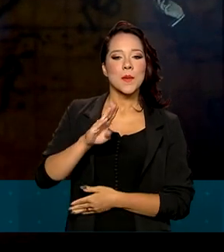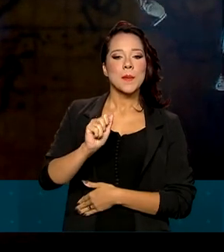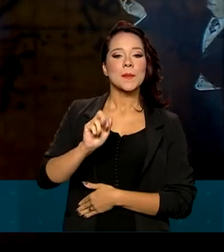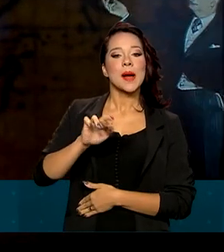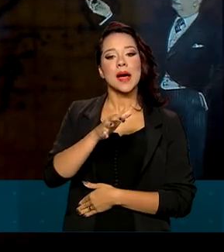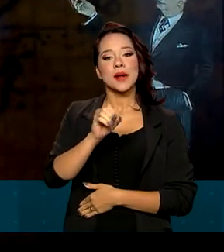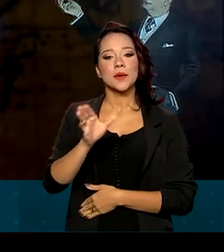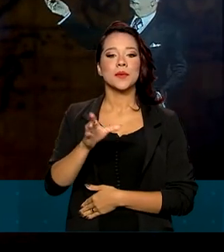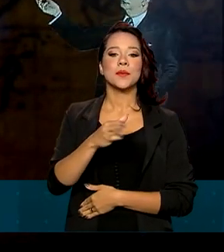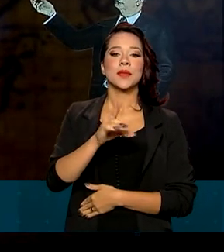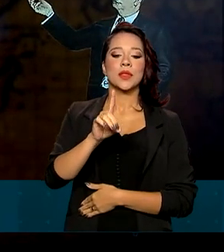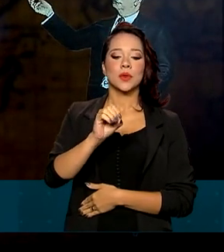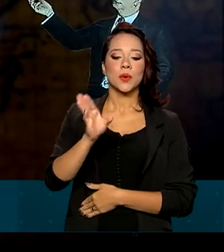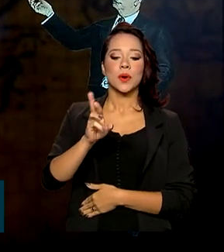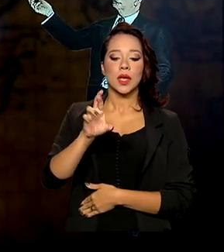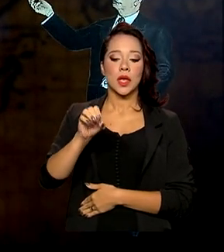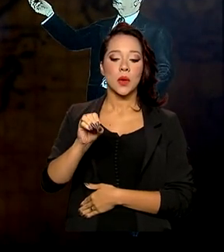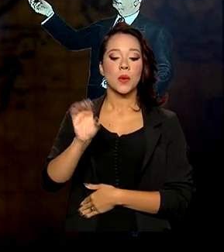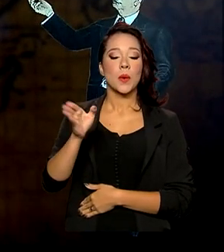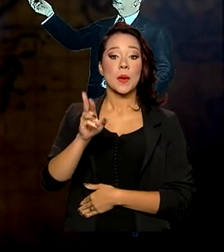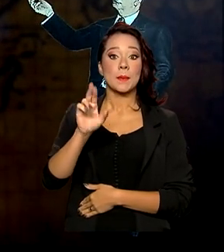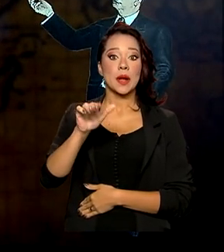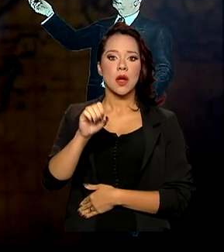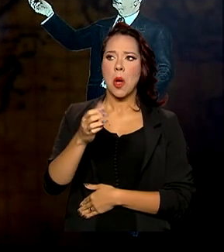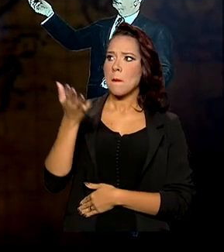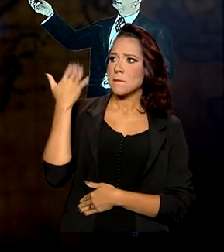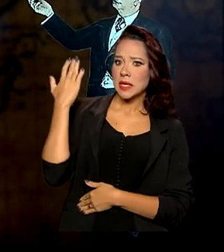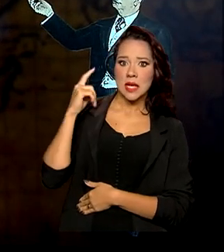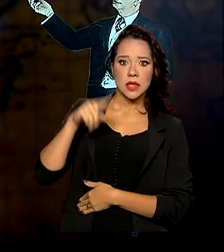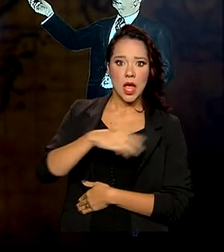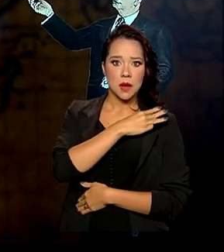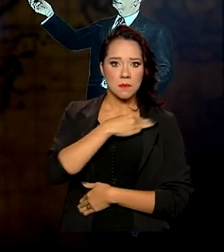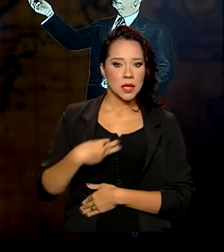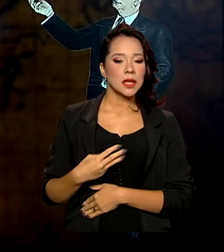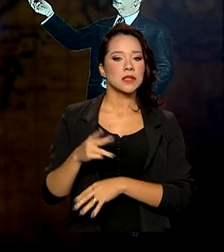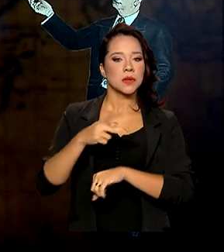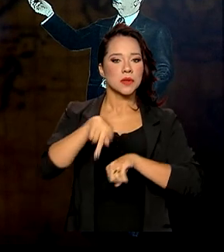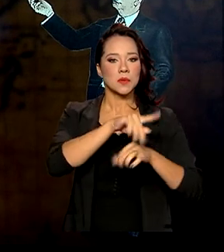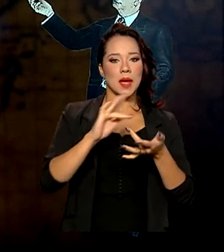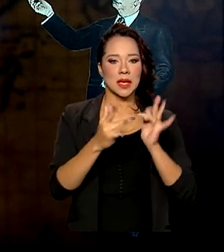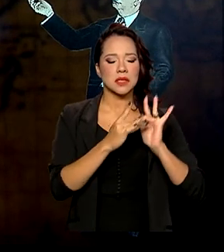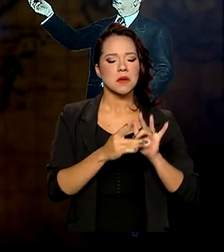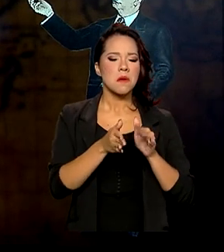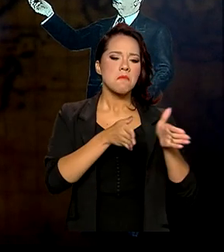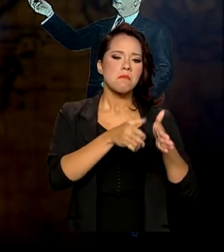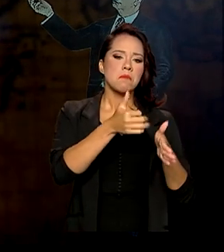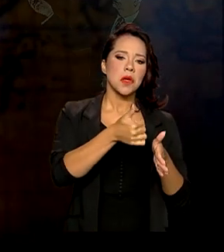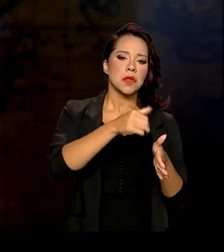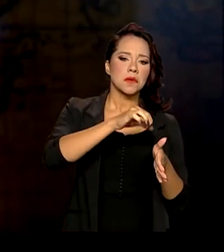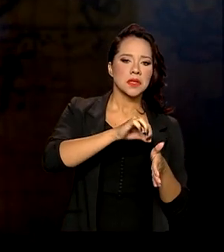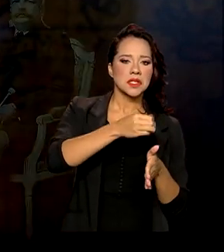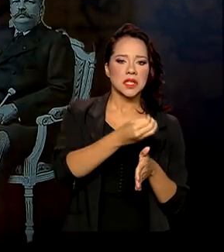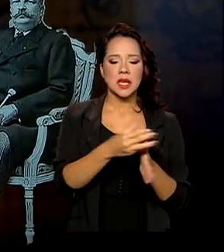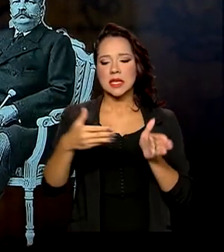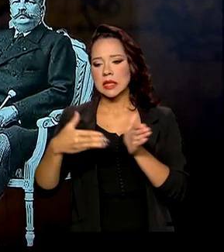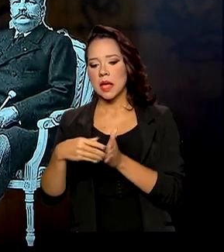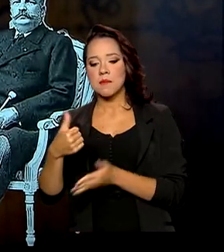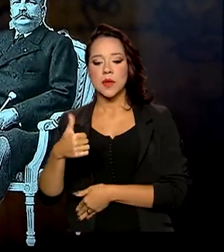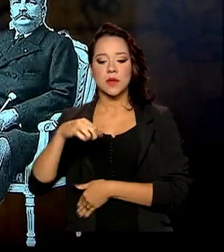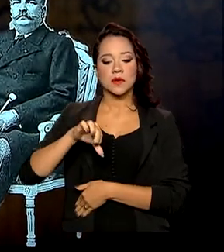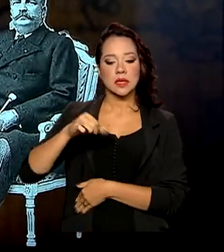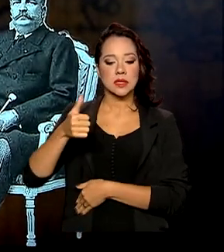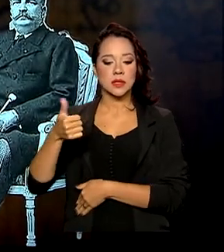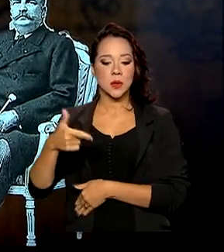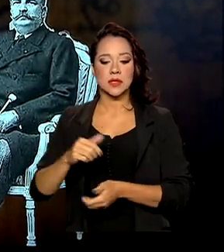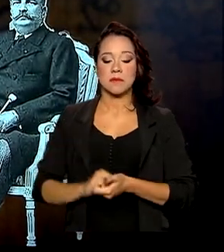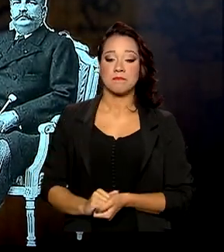Rio Branco, quando foi ministro das Relações Exteriores entre 1903 e 1912. A análise acurada